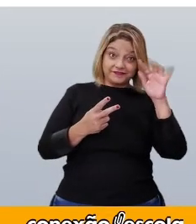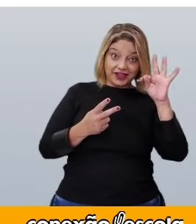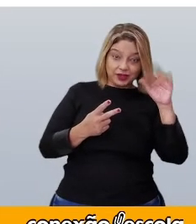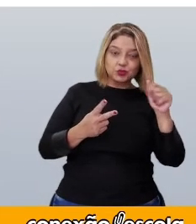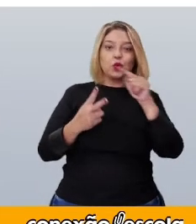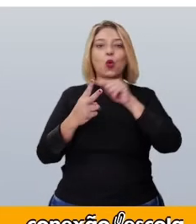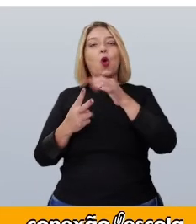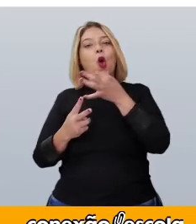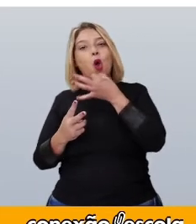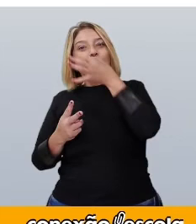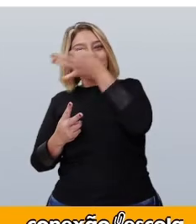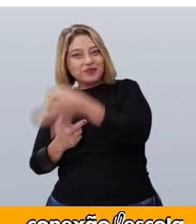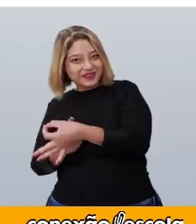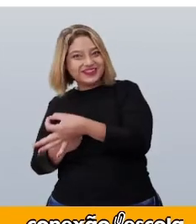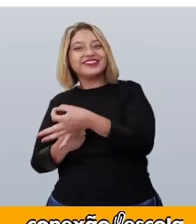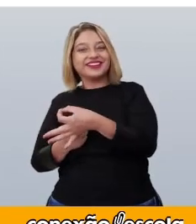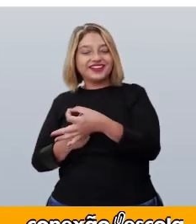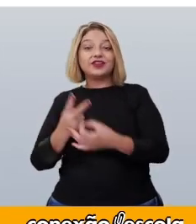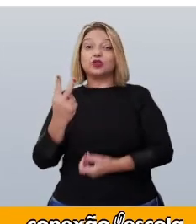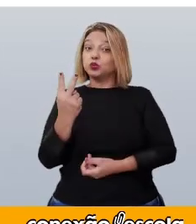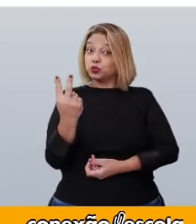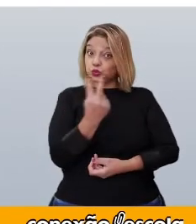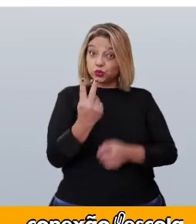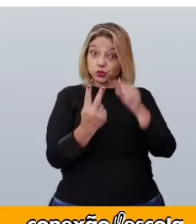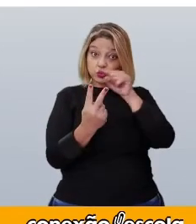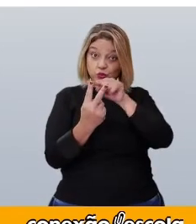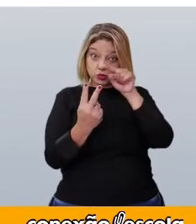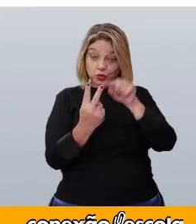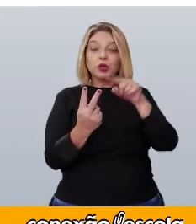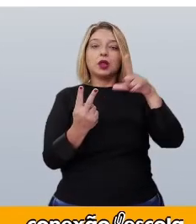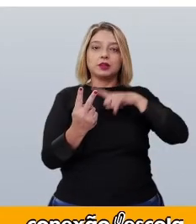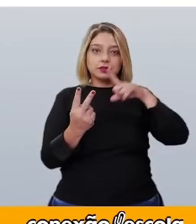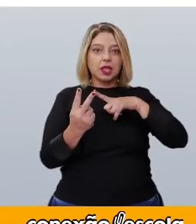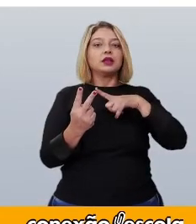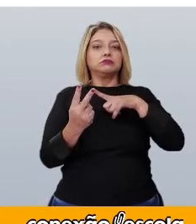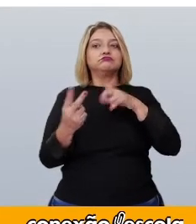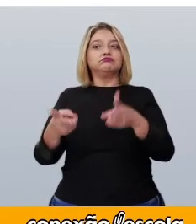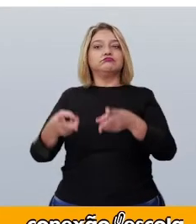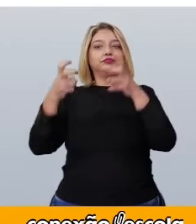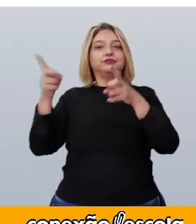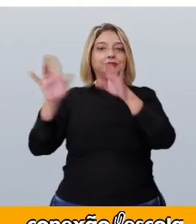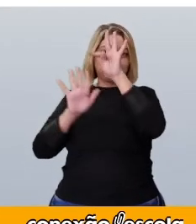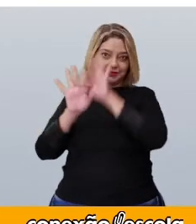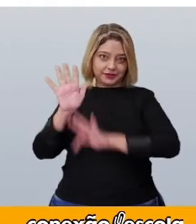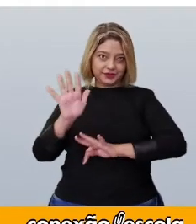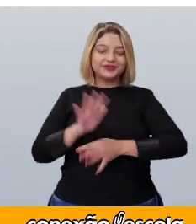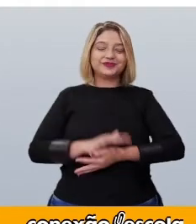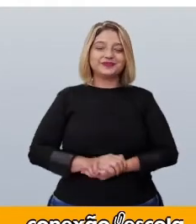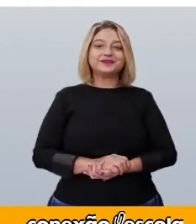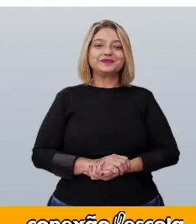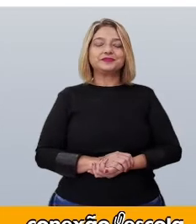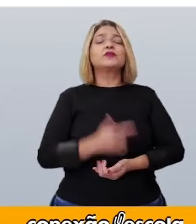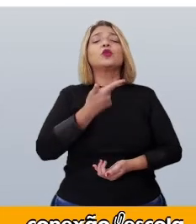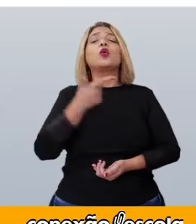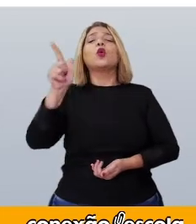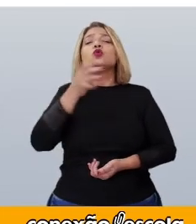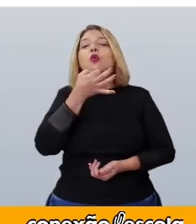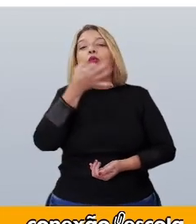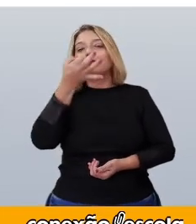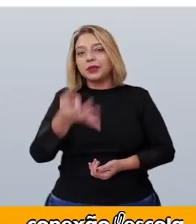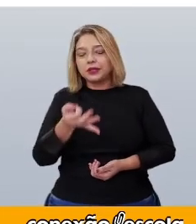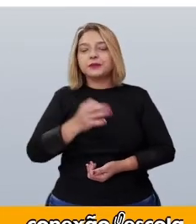duas coisas estão a serviço do texto. Uma outra opinião aí.